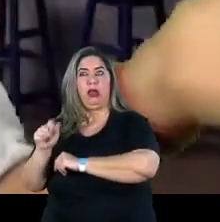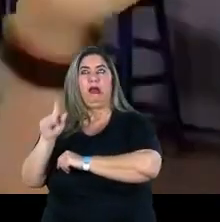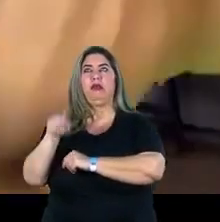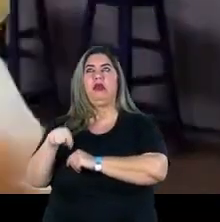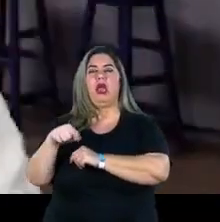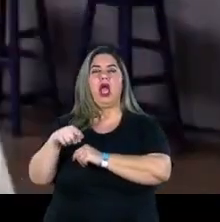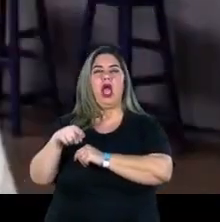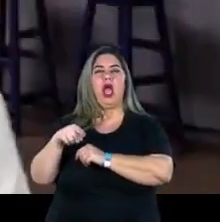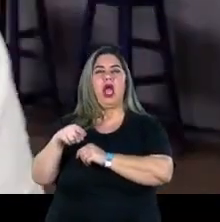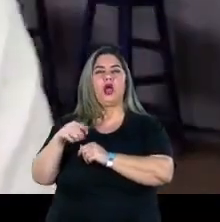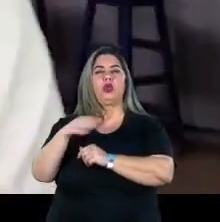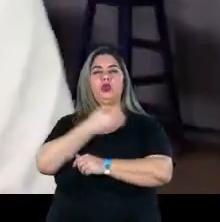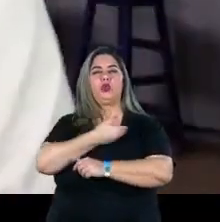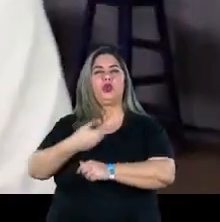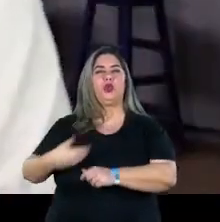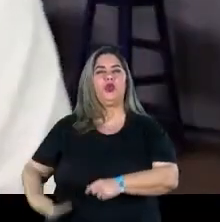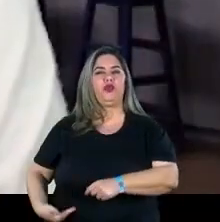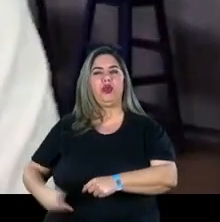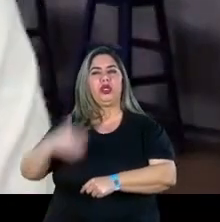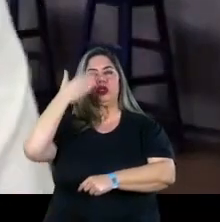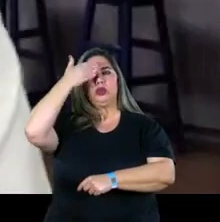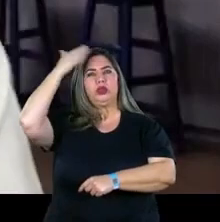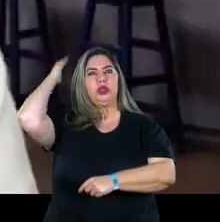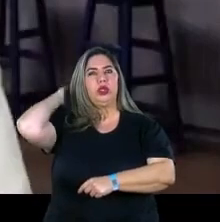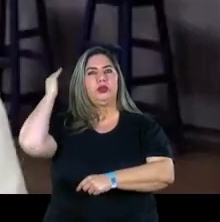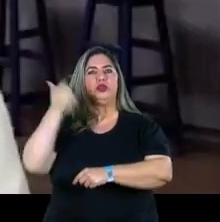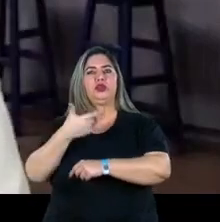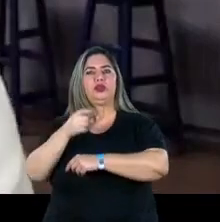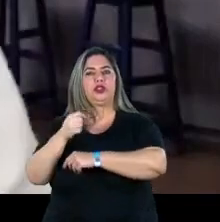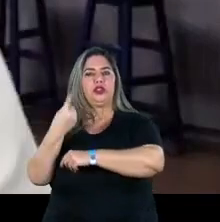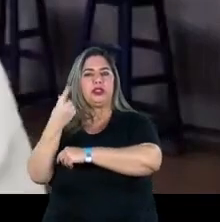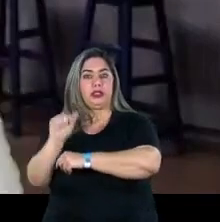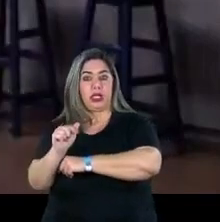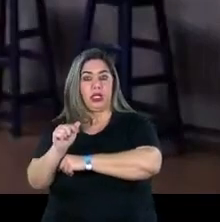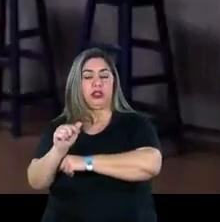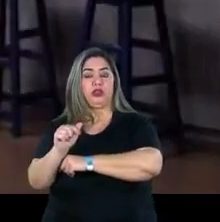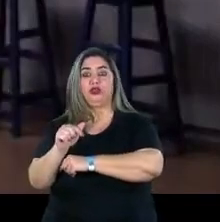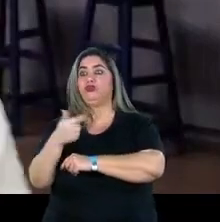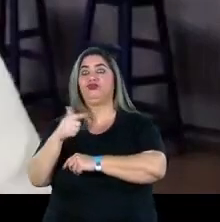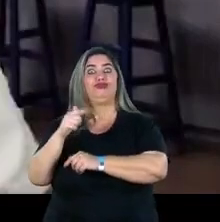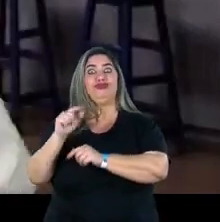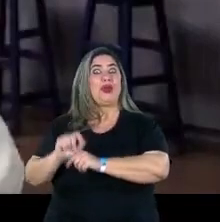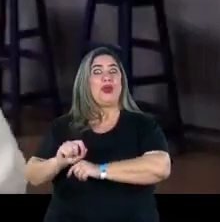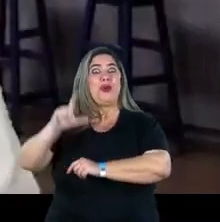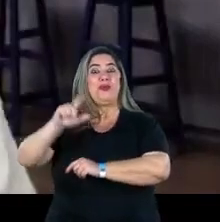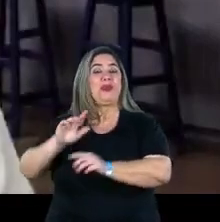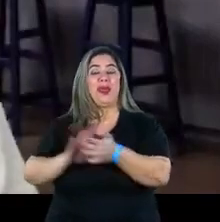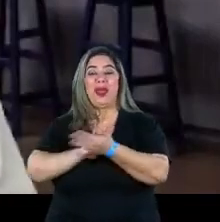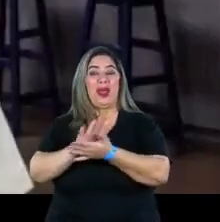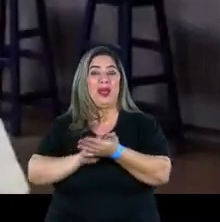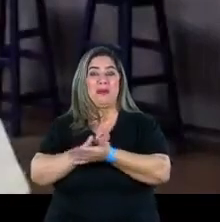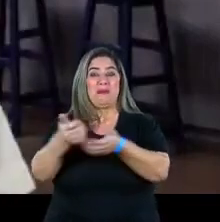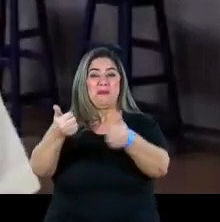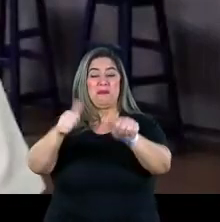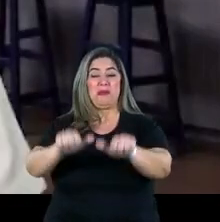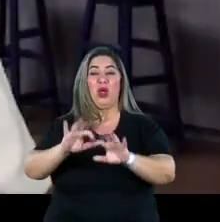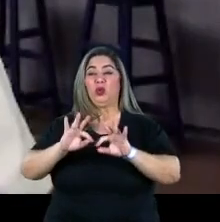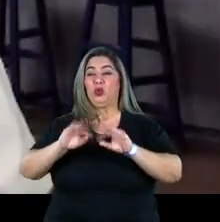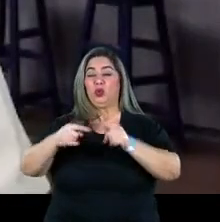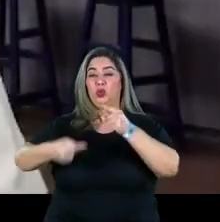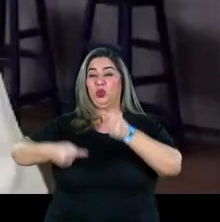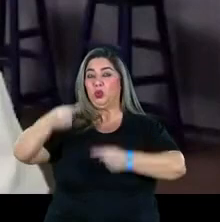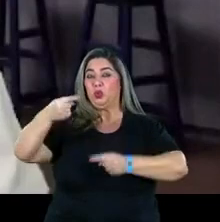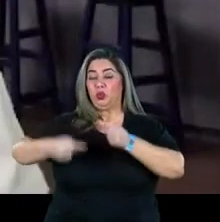do governo Temer de 2017. Então, quer dizer, não há aumento nesse valor. Para piorar isso, todas as